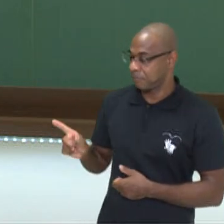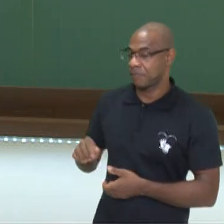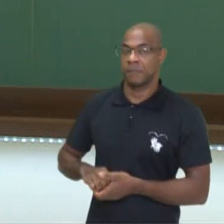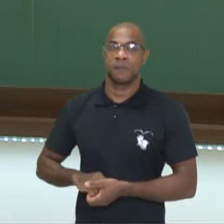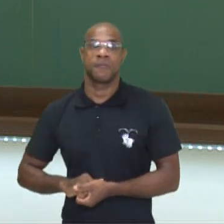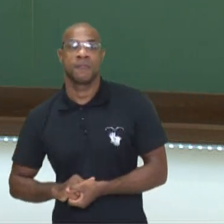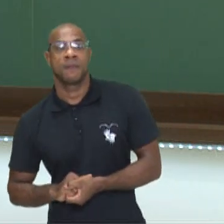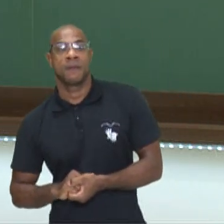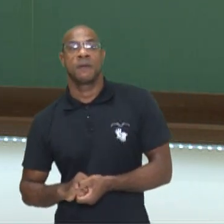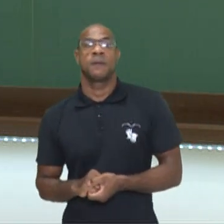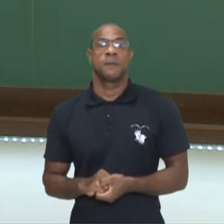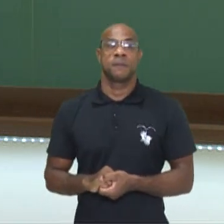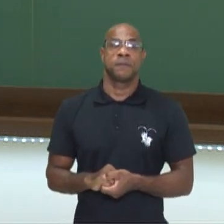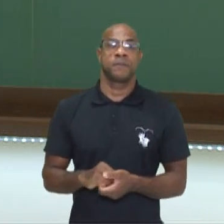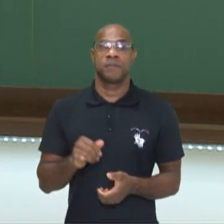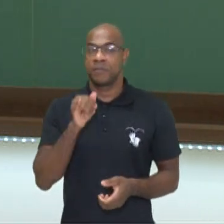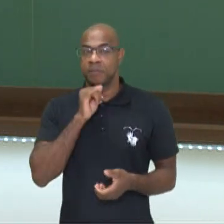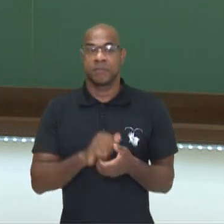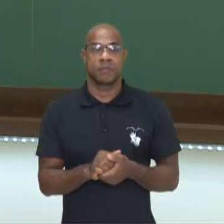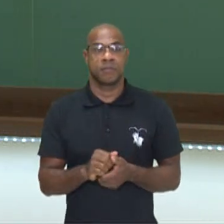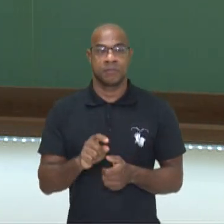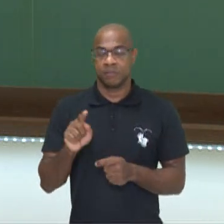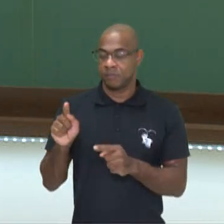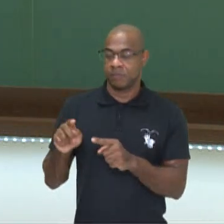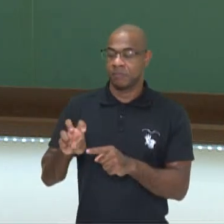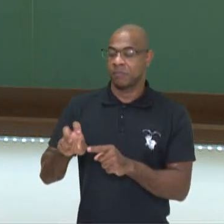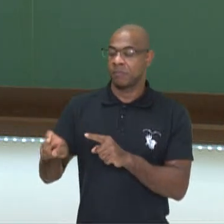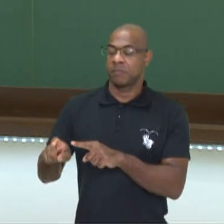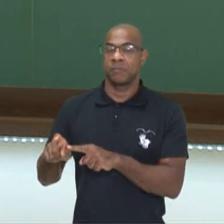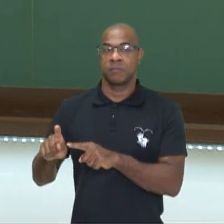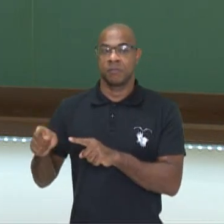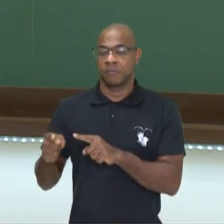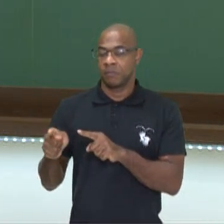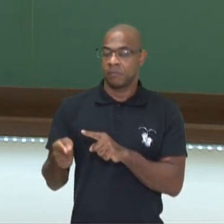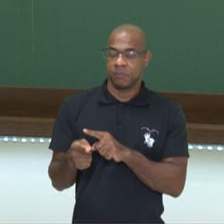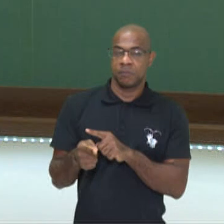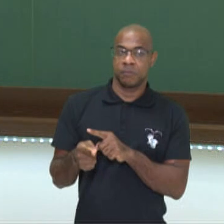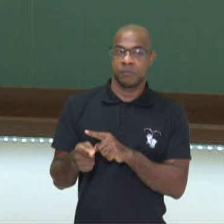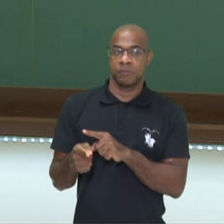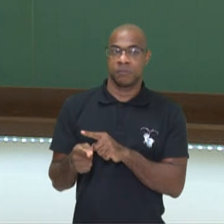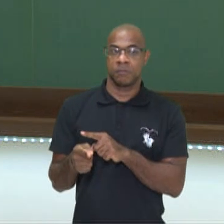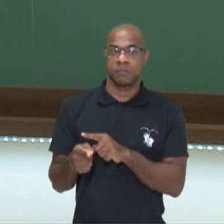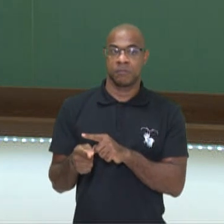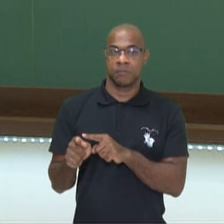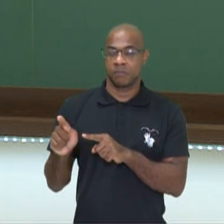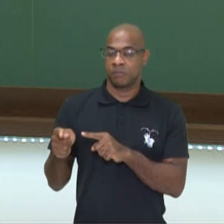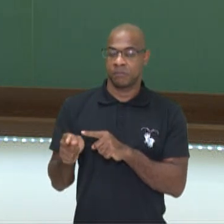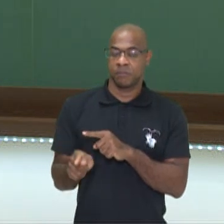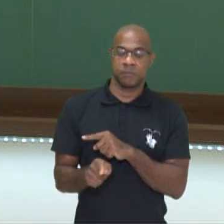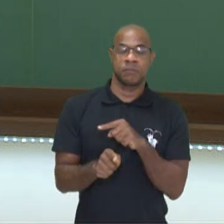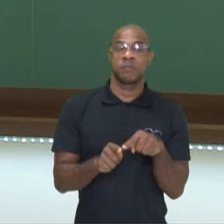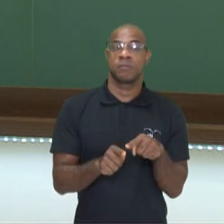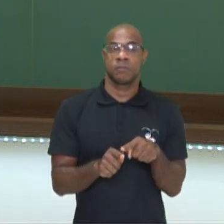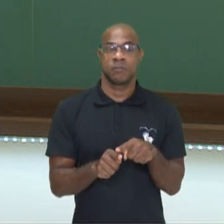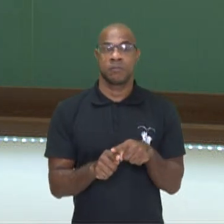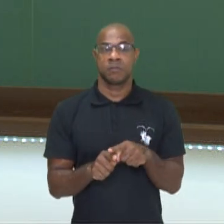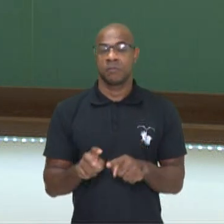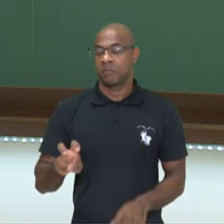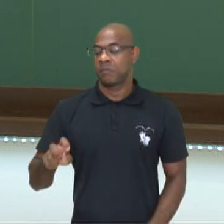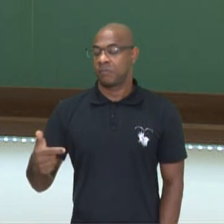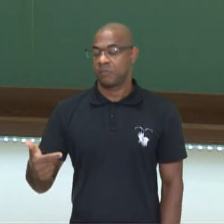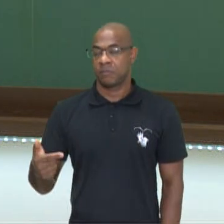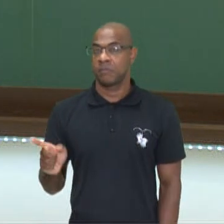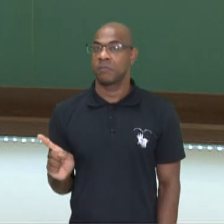Aí você vai deslocar a vírgula, duas casas para a direita e você vai ter, dá duas casas para a esquerda e você vai ter o quê? 52.